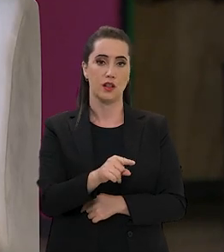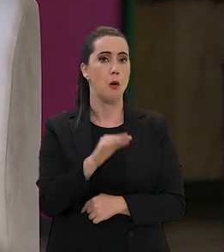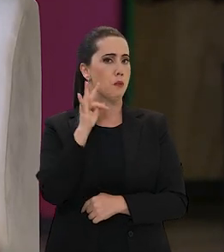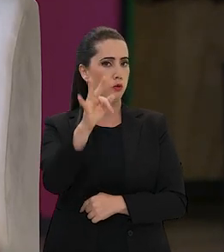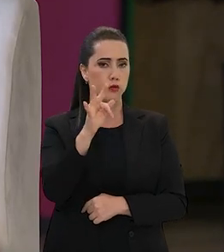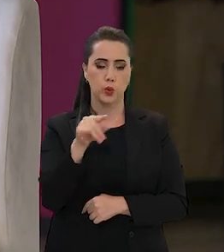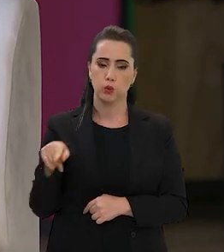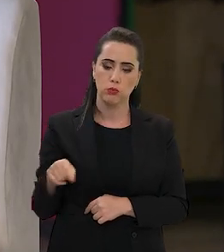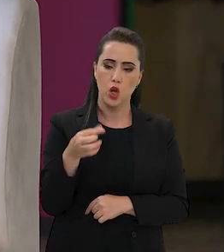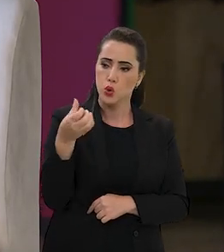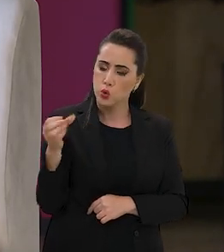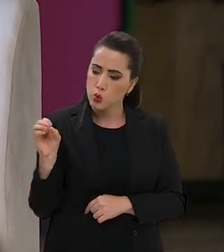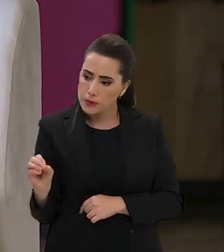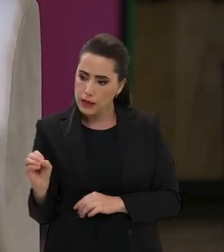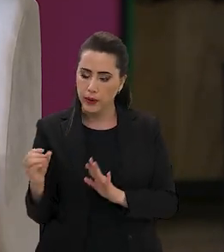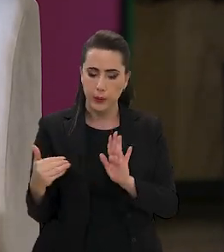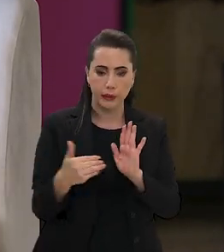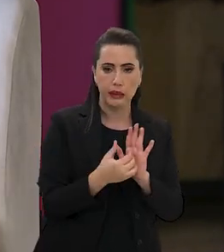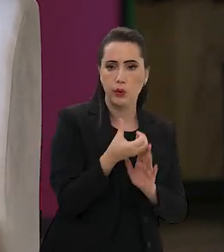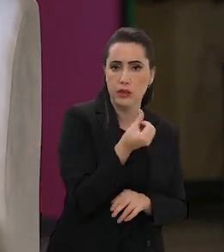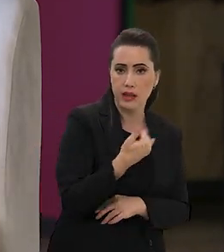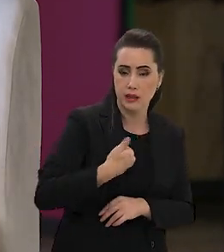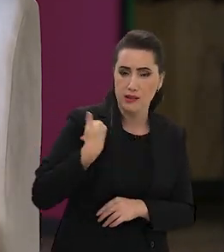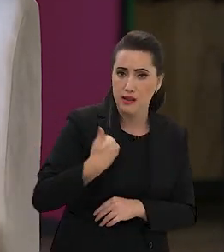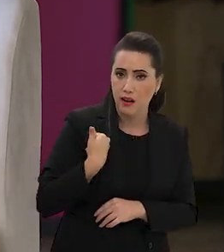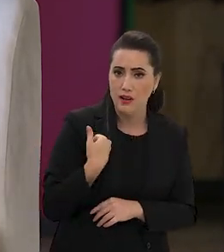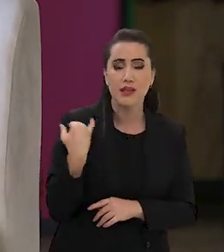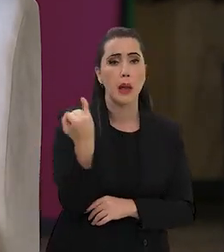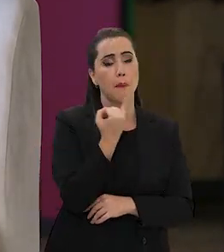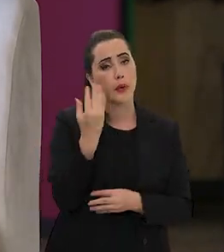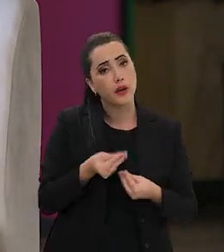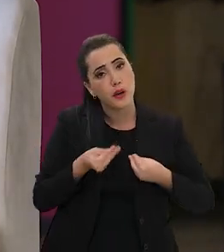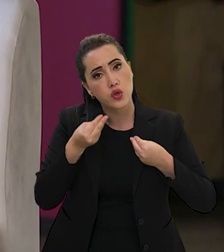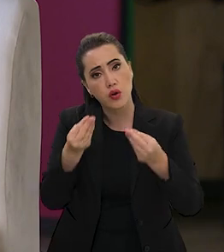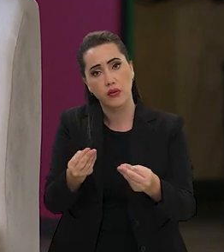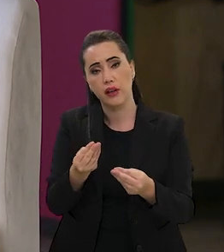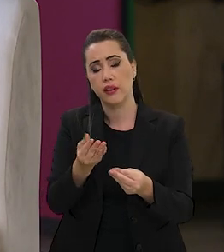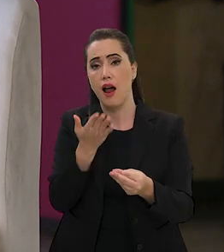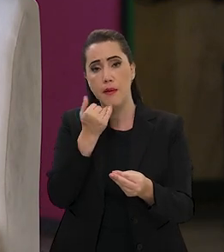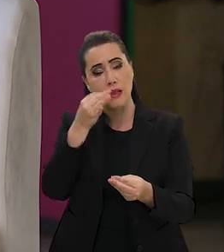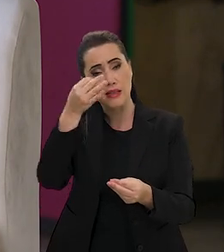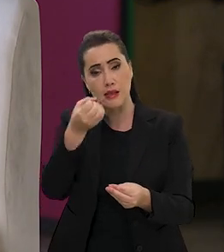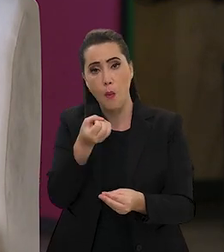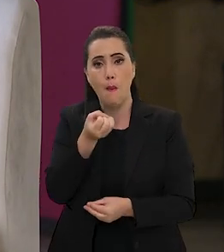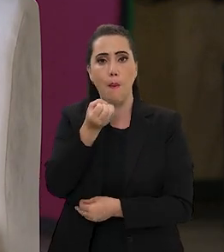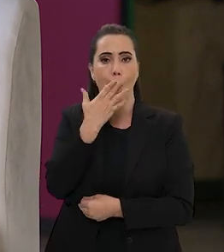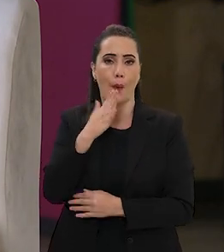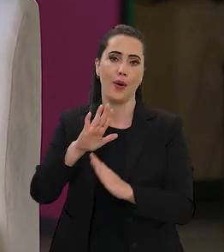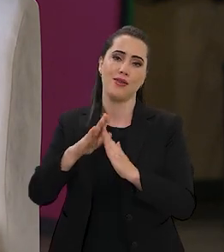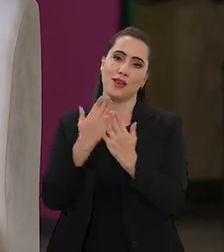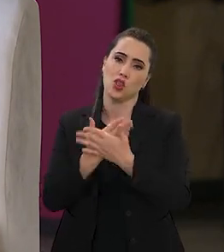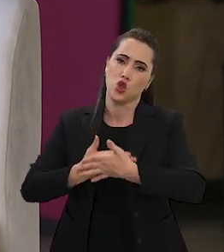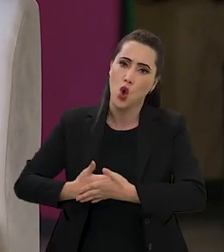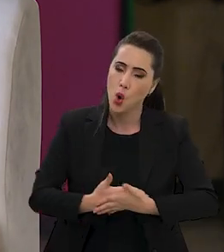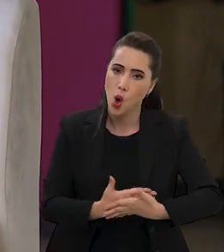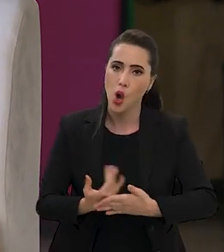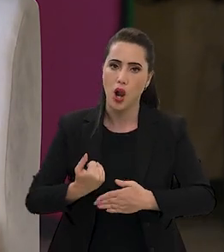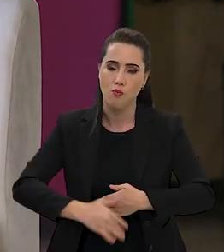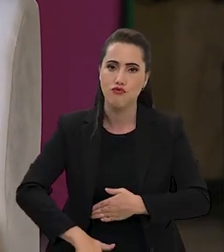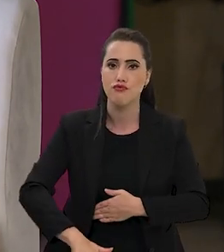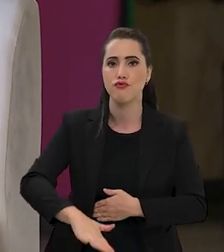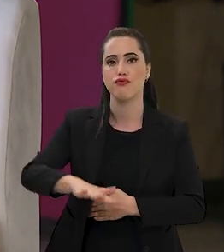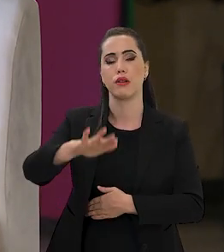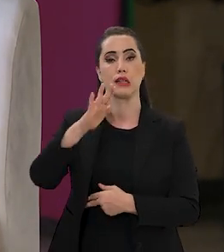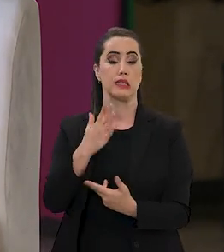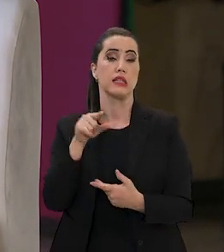os próximos passos da sua vida. Então, alimentação adequada nas nossas creches, nas nossas escolas, na educação infantil,